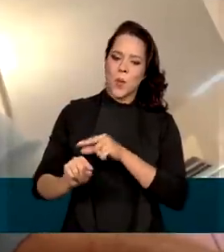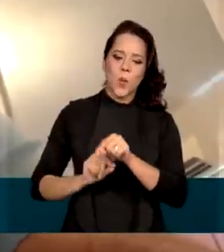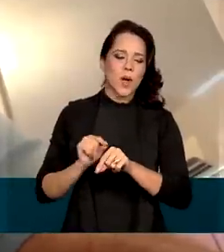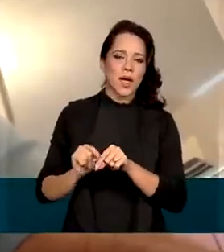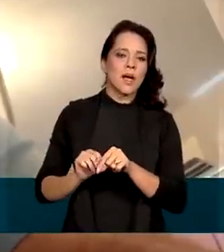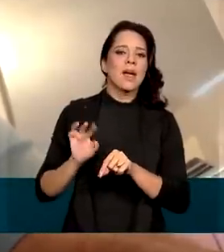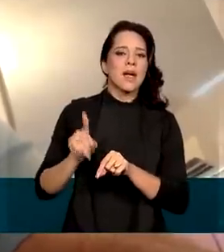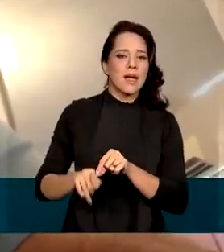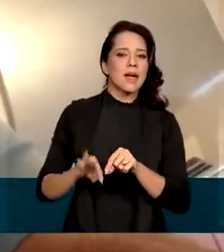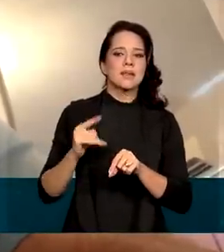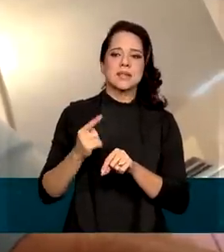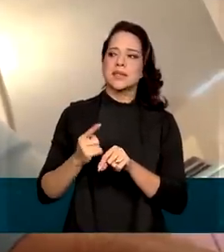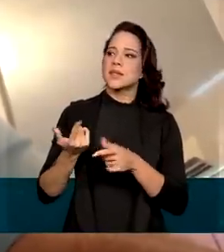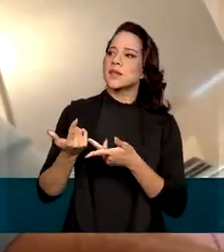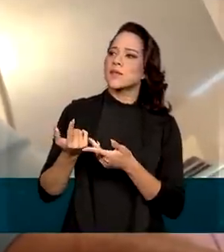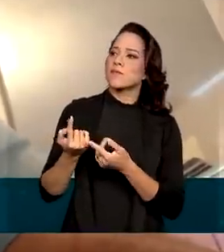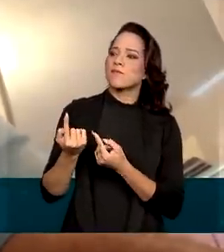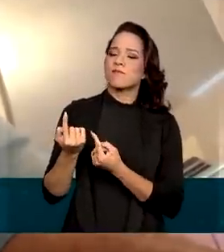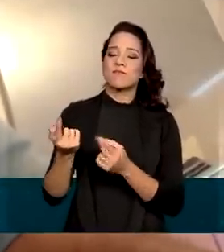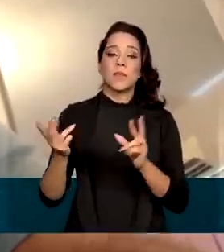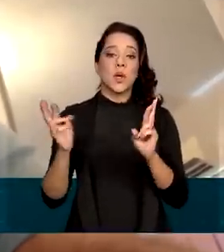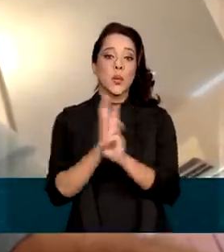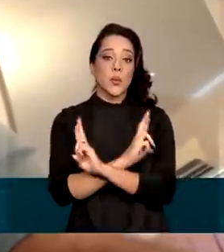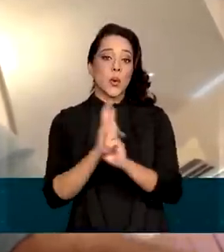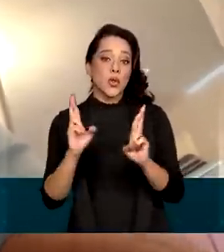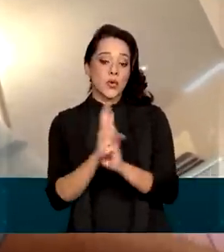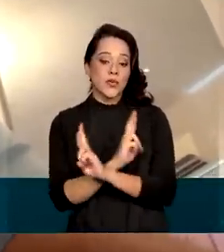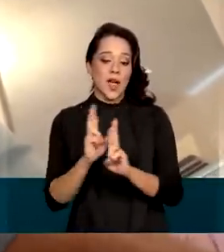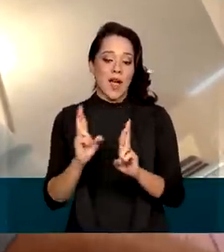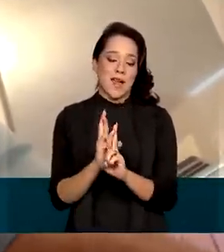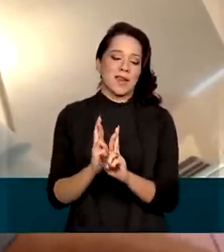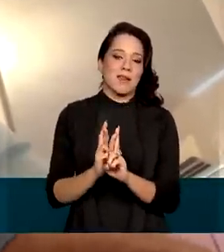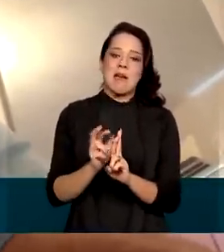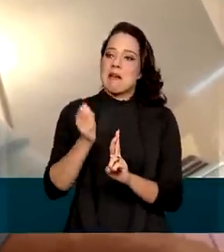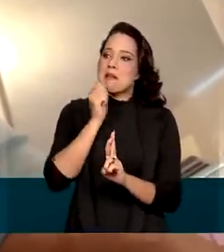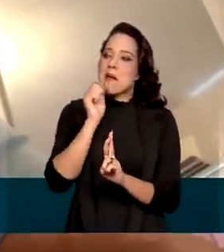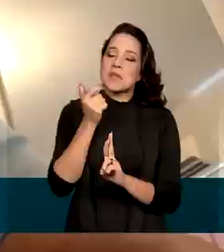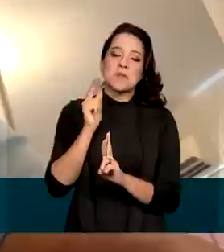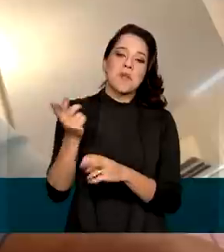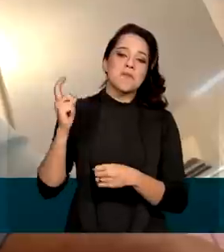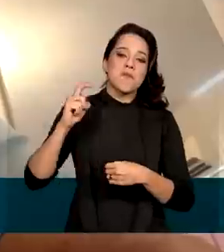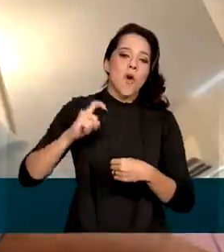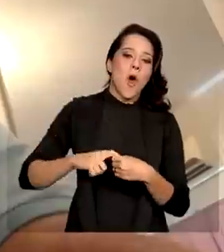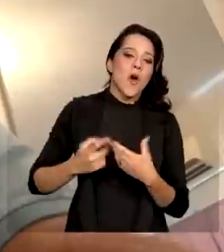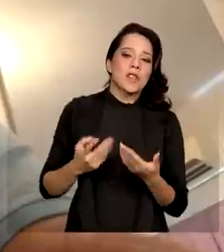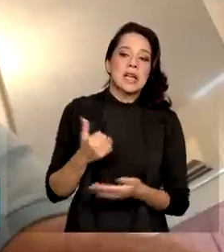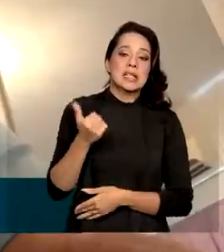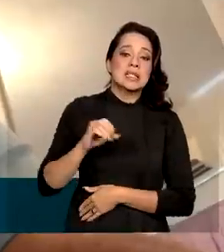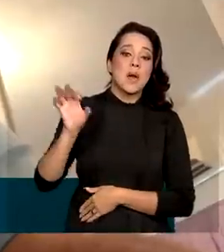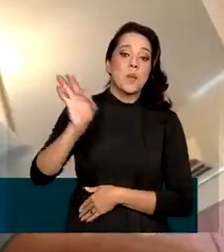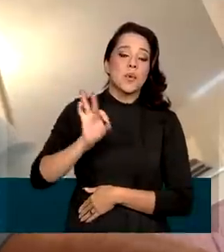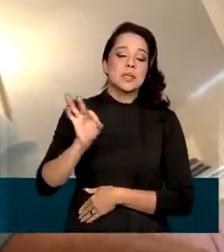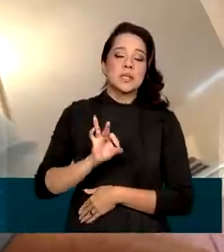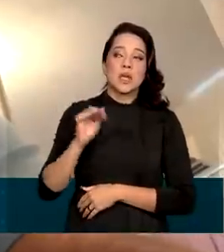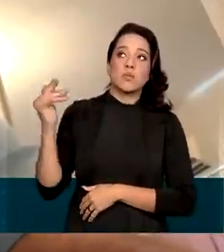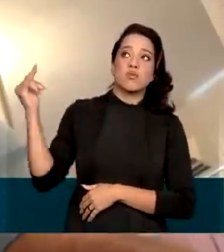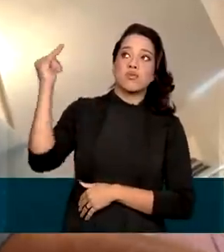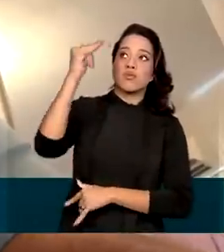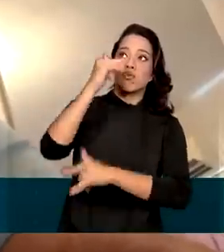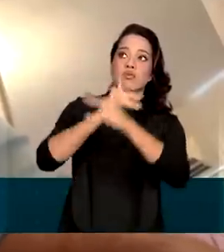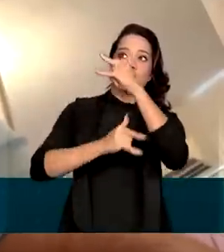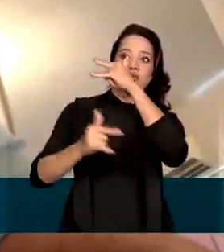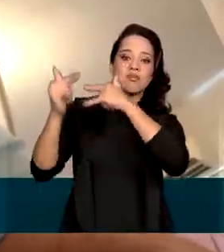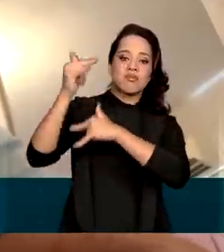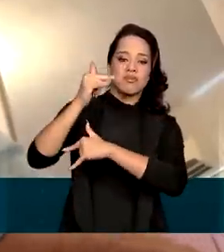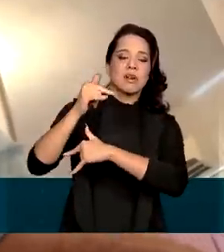forma rodoviária, porque não atingimos ainda o retorno de 100% da nossa malha aérea no Brasil.